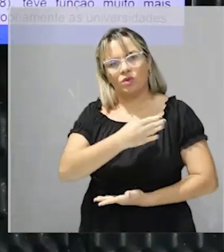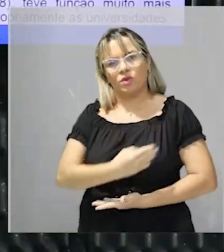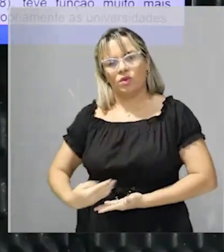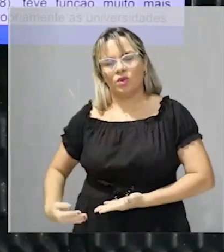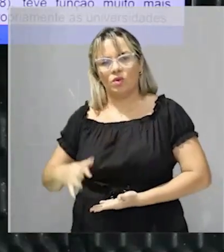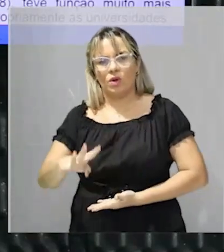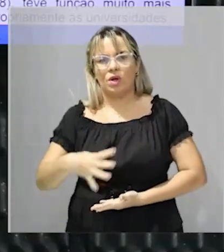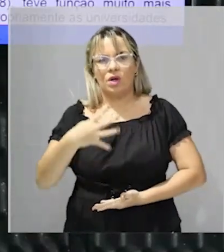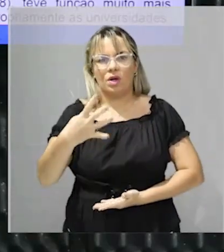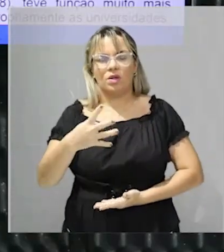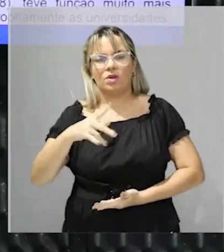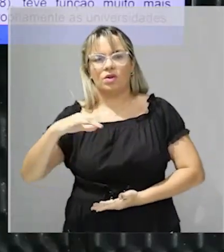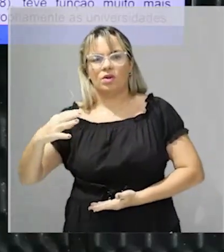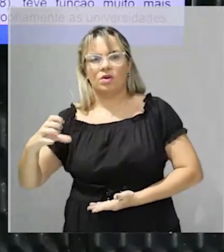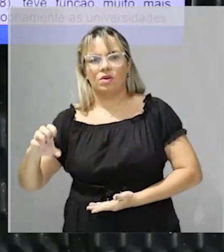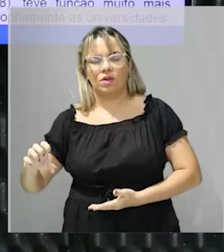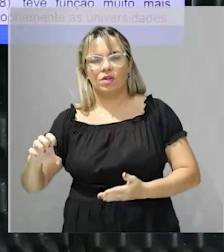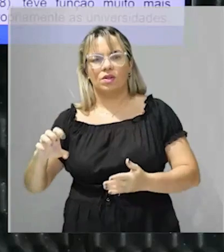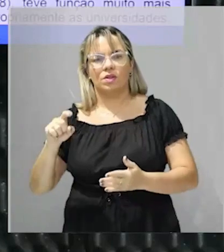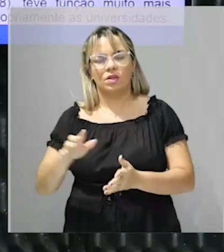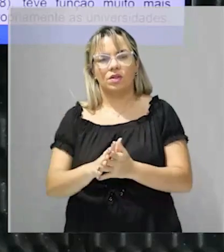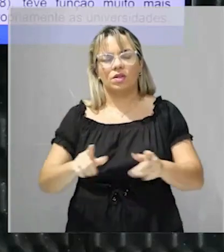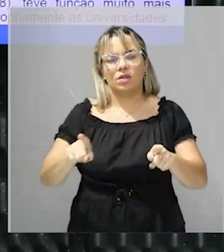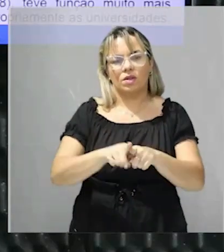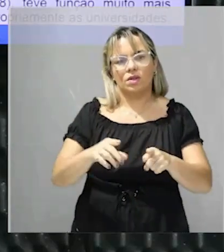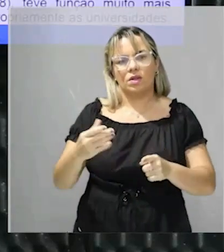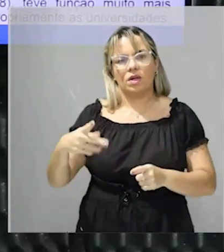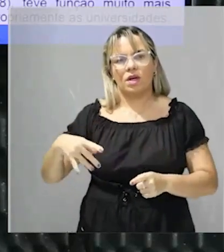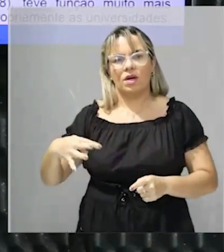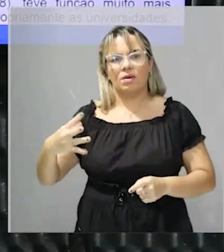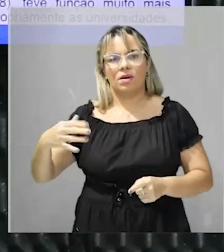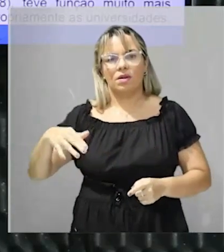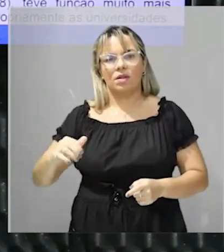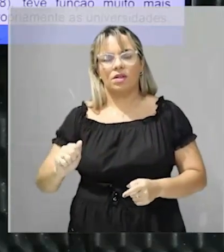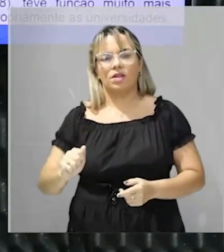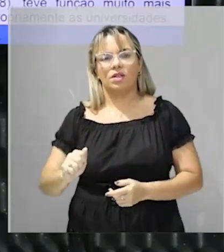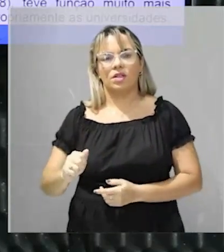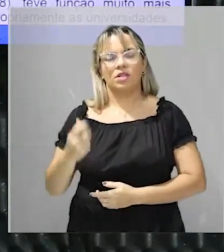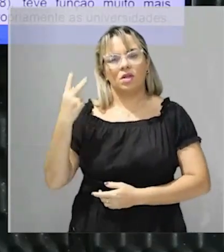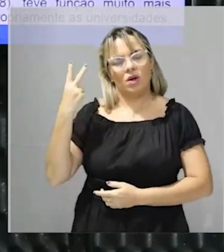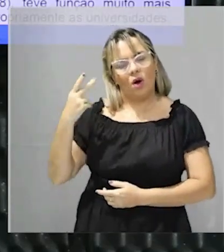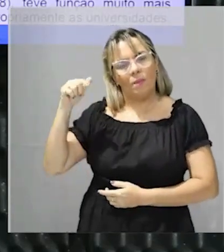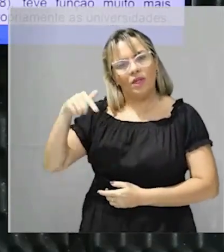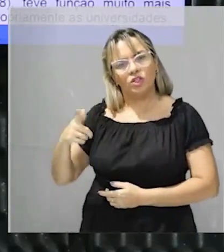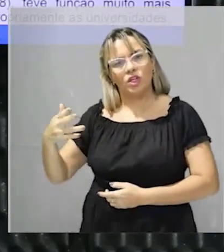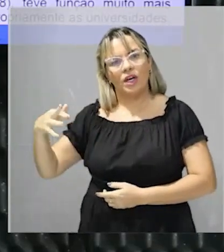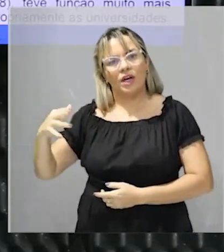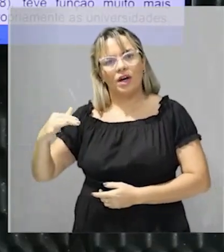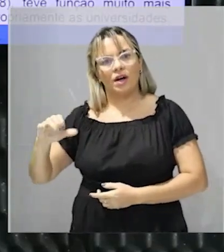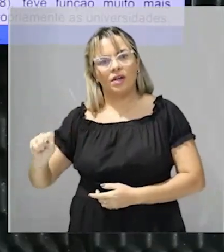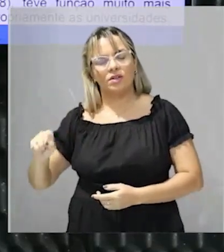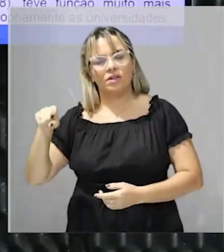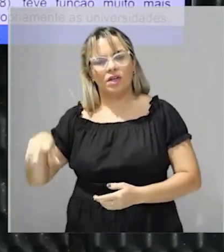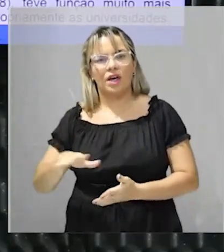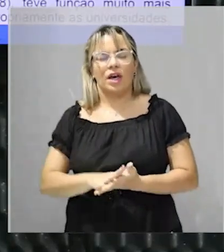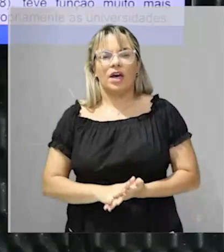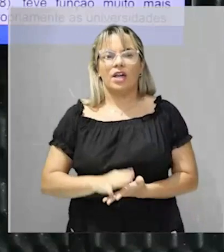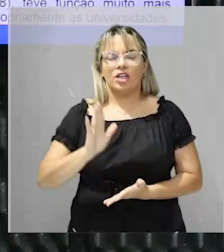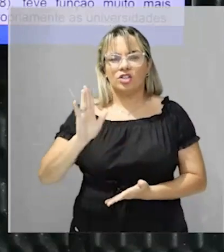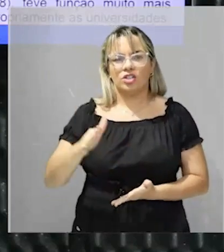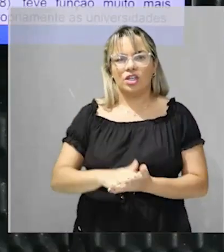capitanias gerais. Então, essa América Latina, ela já é fragmentada desde os primeiros tempos da colonização.